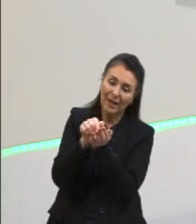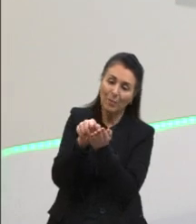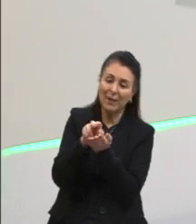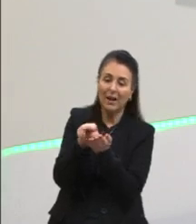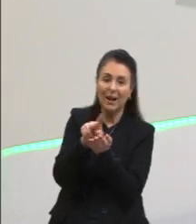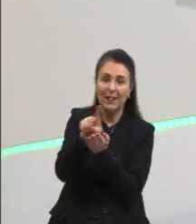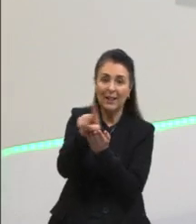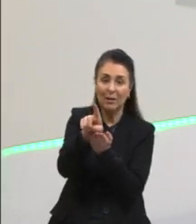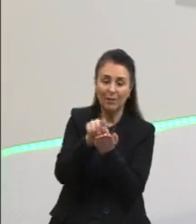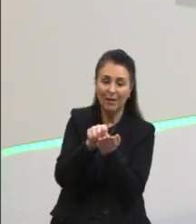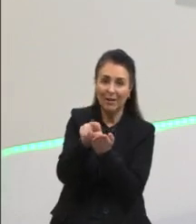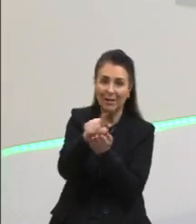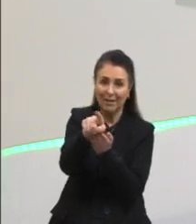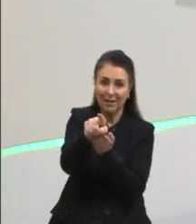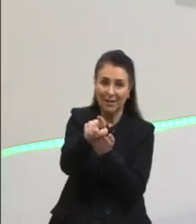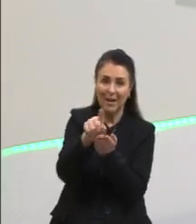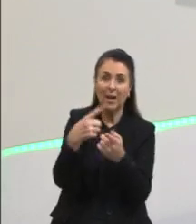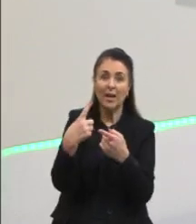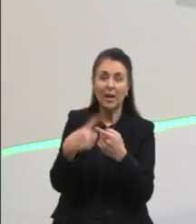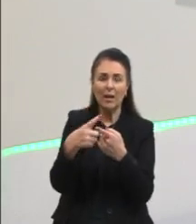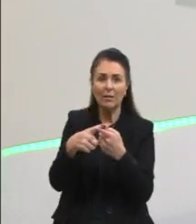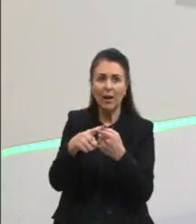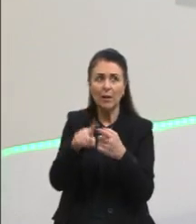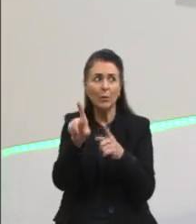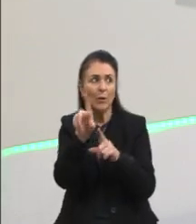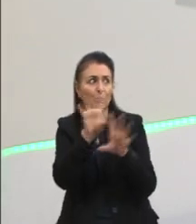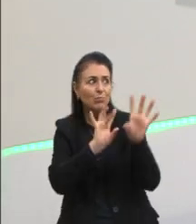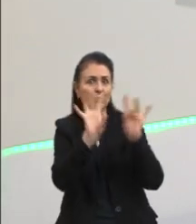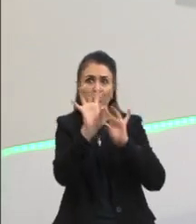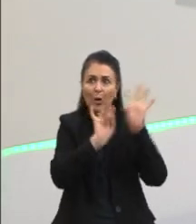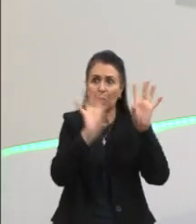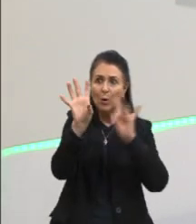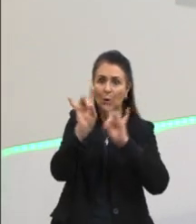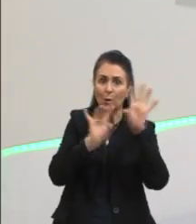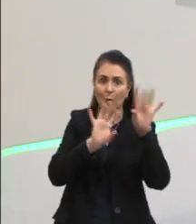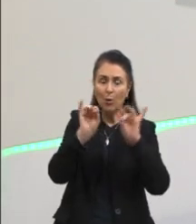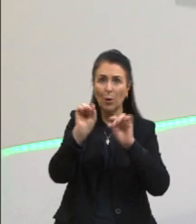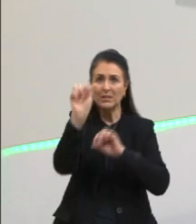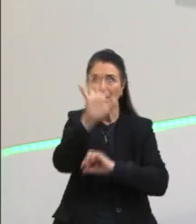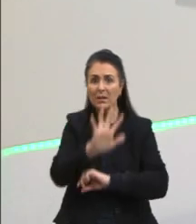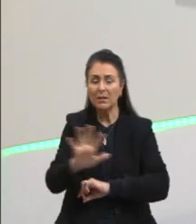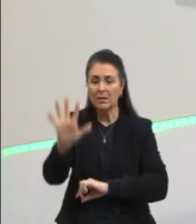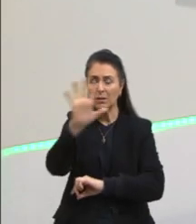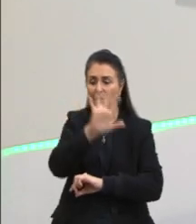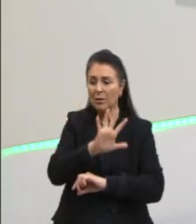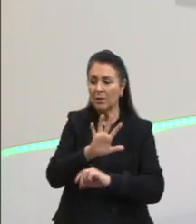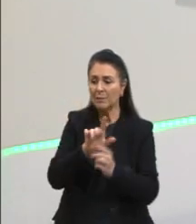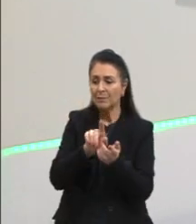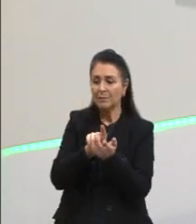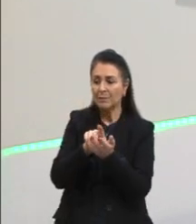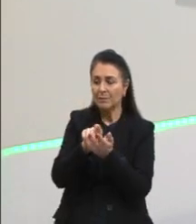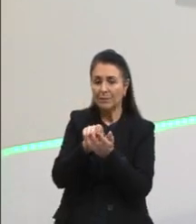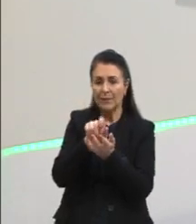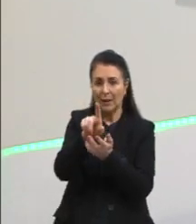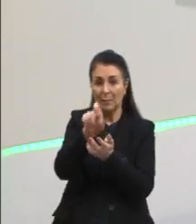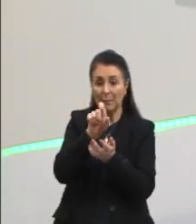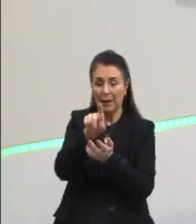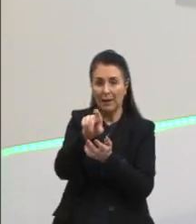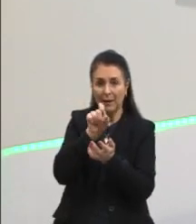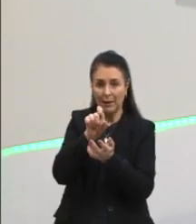fora. Captar, coletar partículas do ambiente. Essas partículas, então, colocam para dentro da boca.